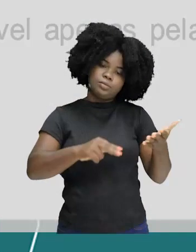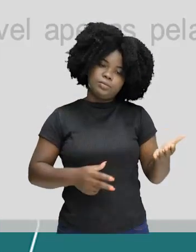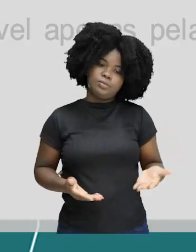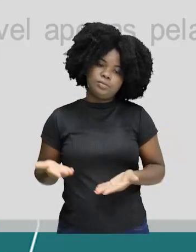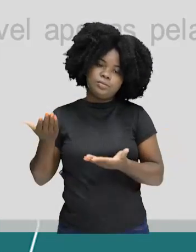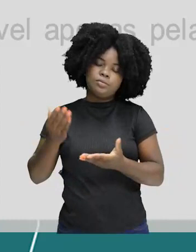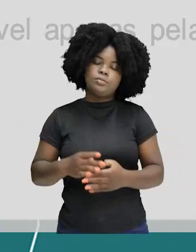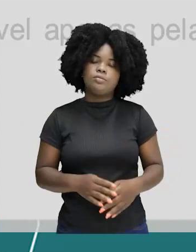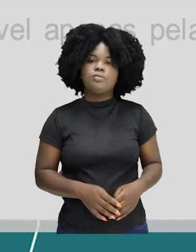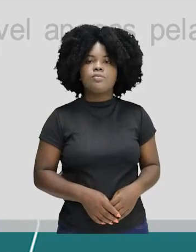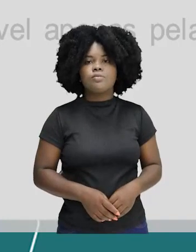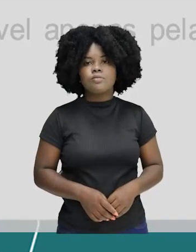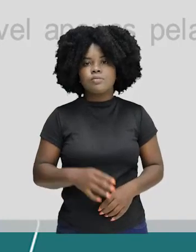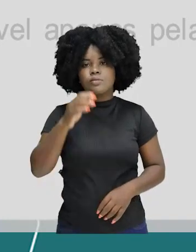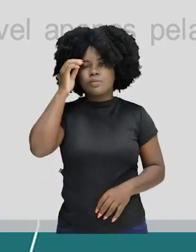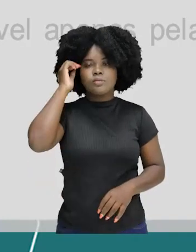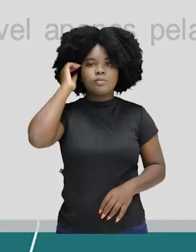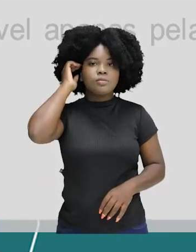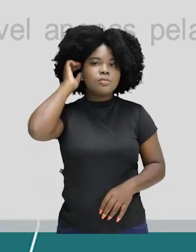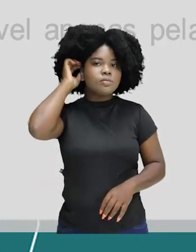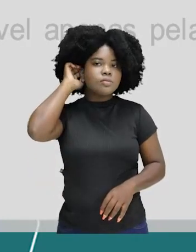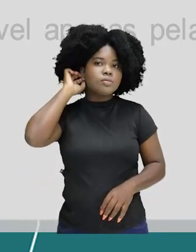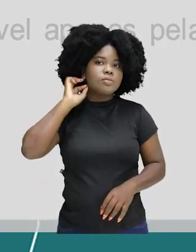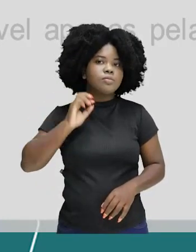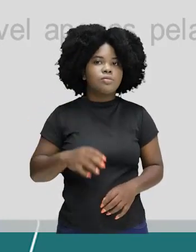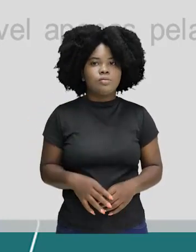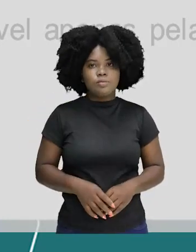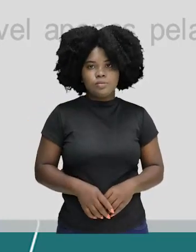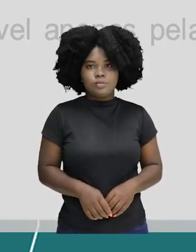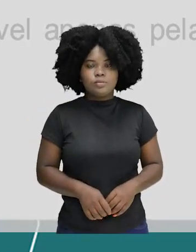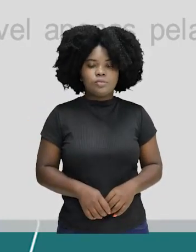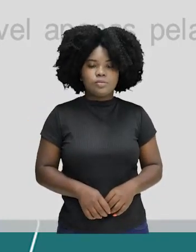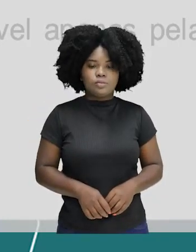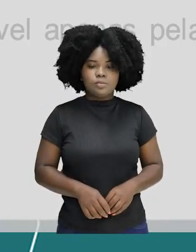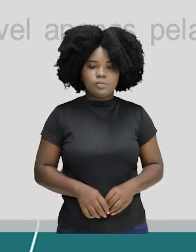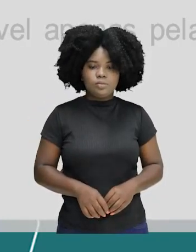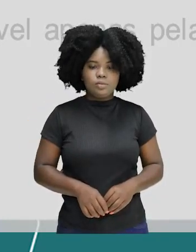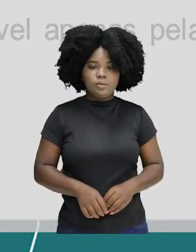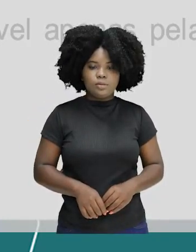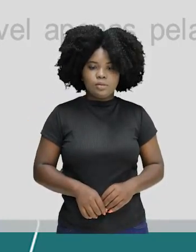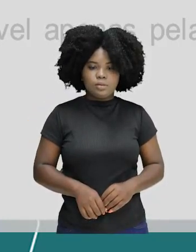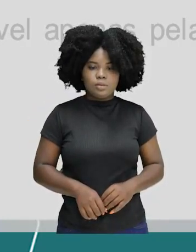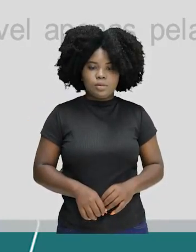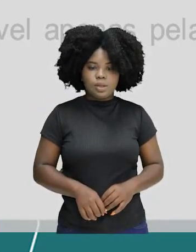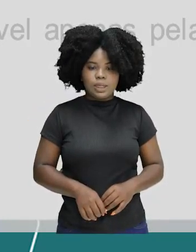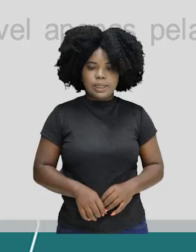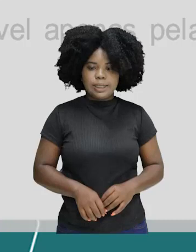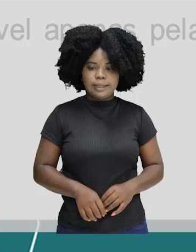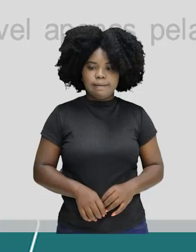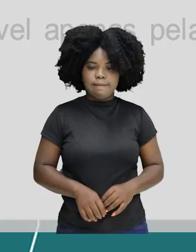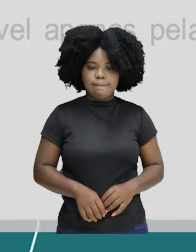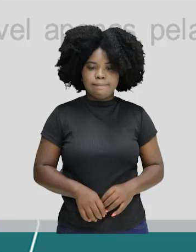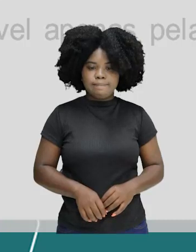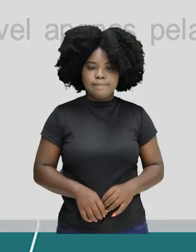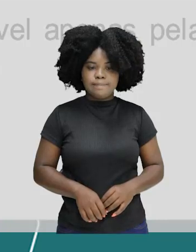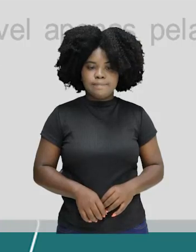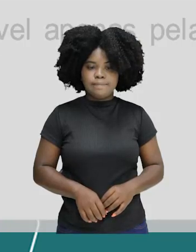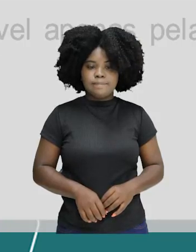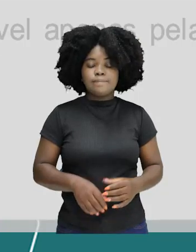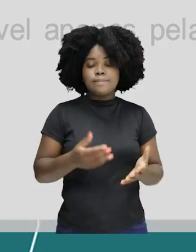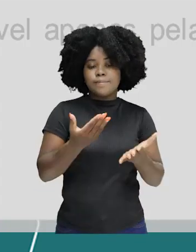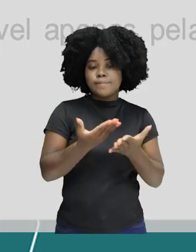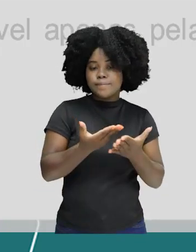Cidadania é um conceito que possui diversos significados na democracia em geral, relacionados à participação. Você vai ver que lá na aula,